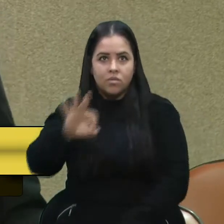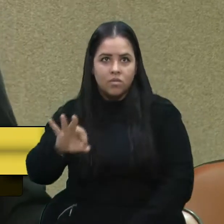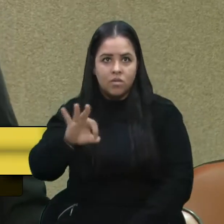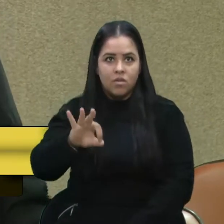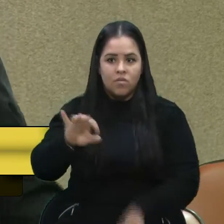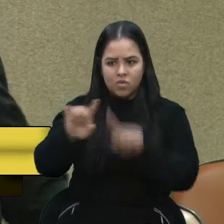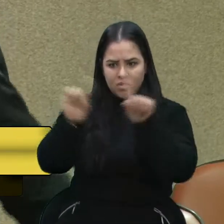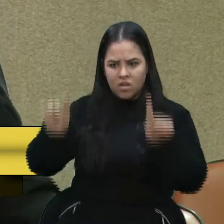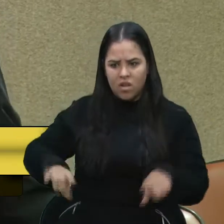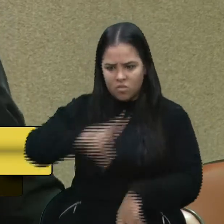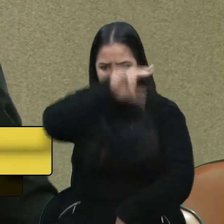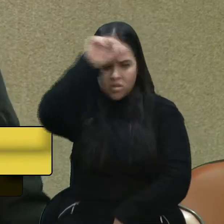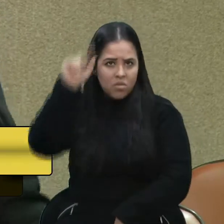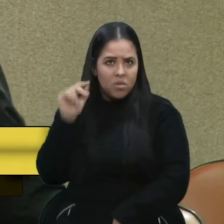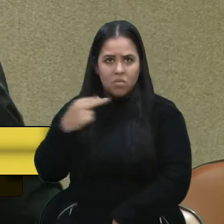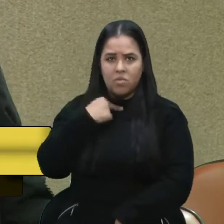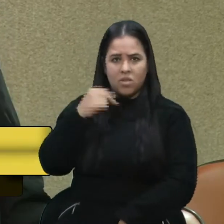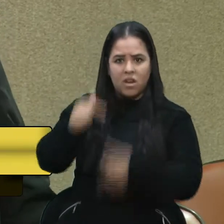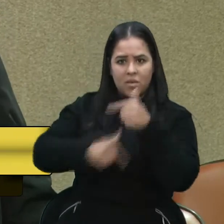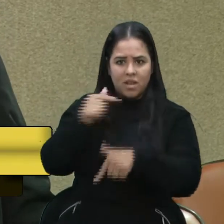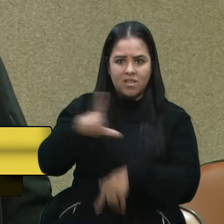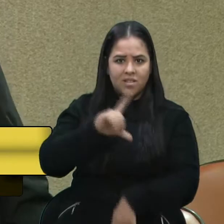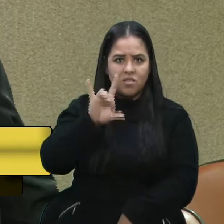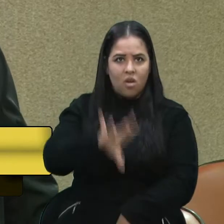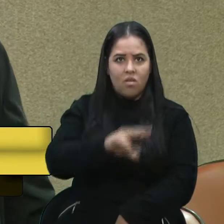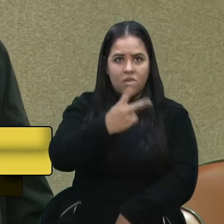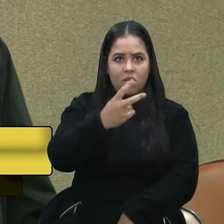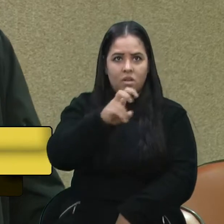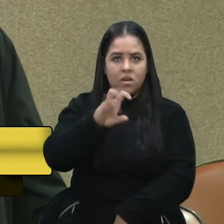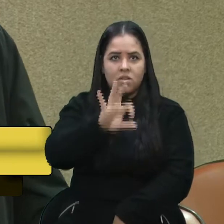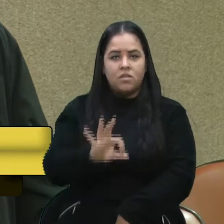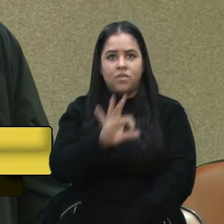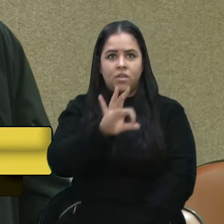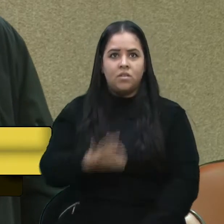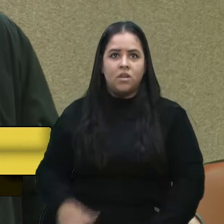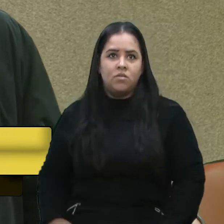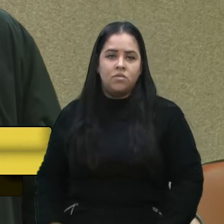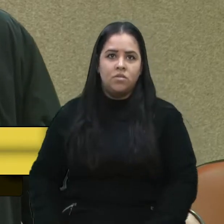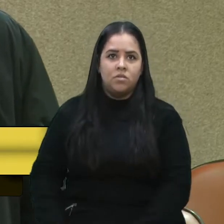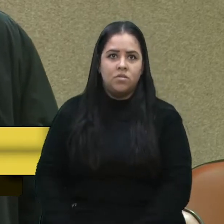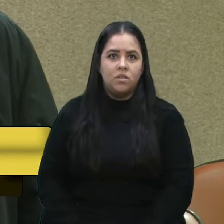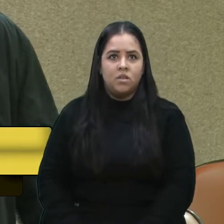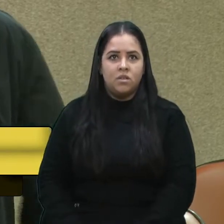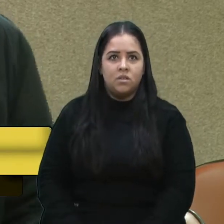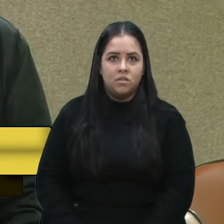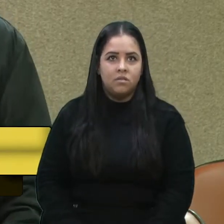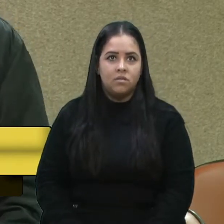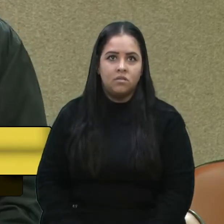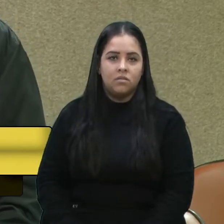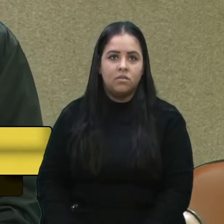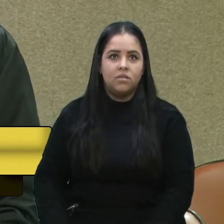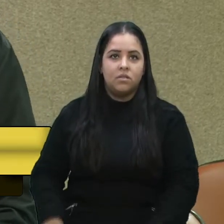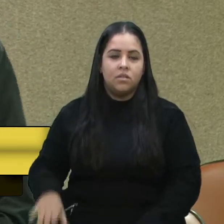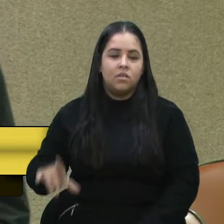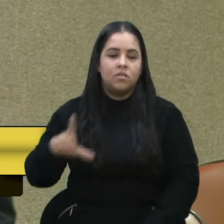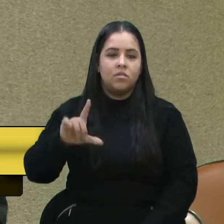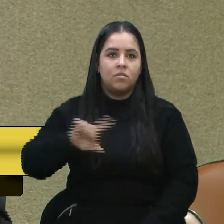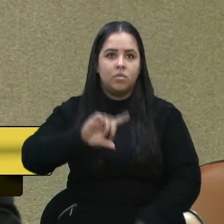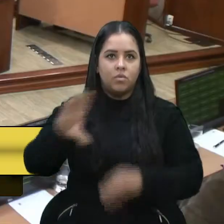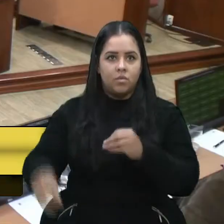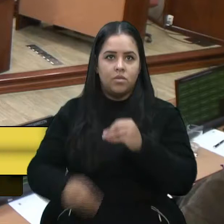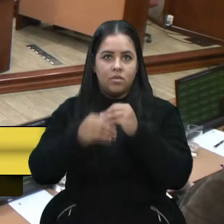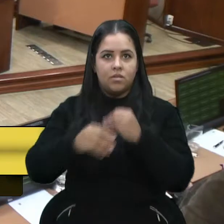público daqui da Prefeitura não pode trabalhar, tem que ser 25%, poxa, acho que passou do horário, né? E só a parte, vereadora Denise.